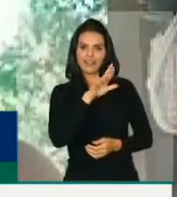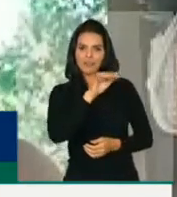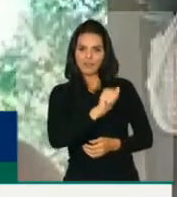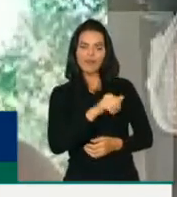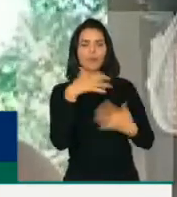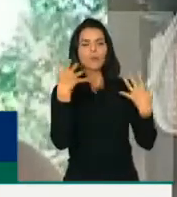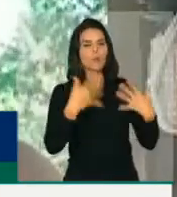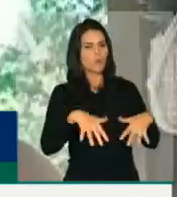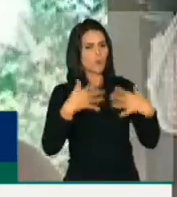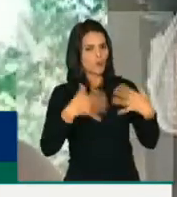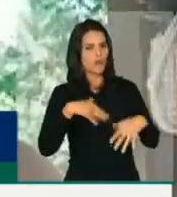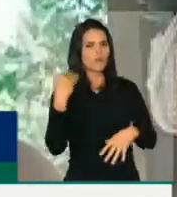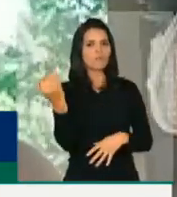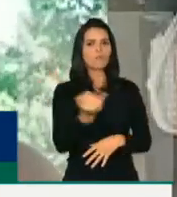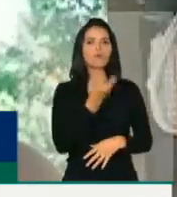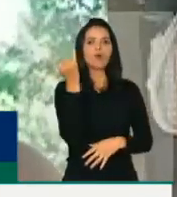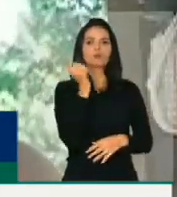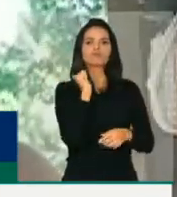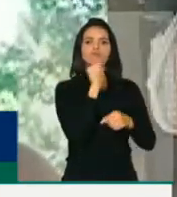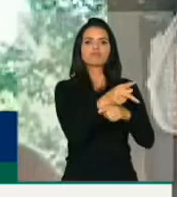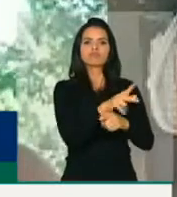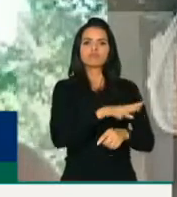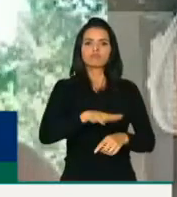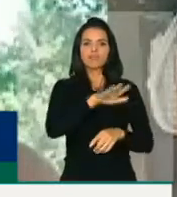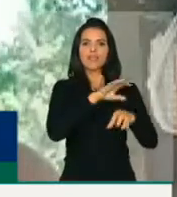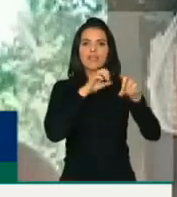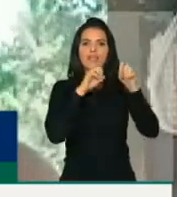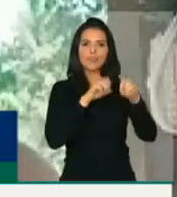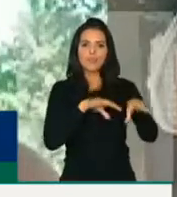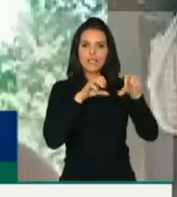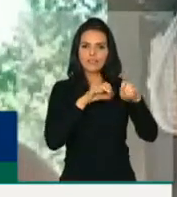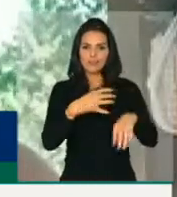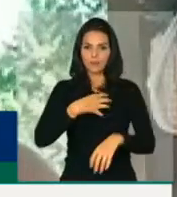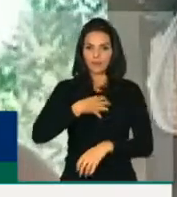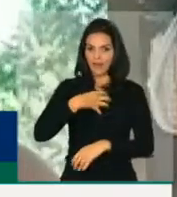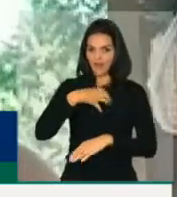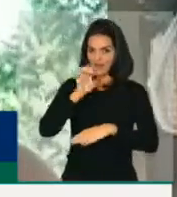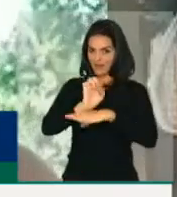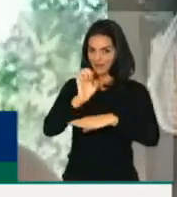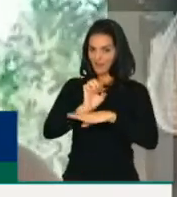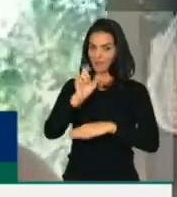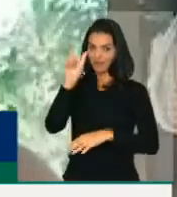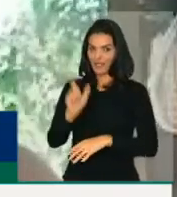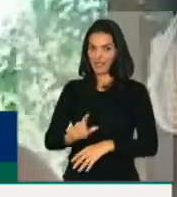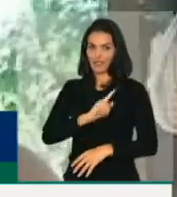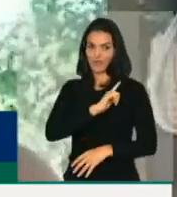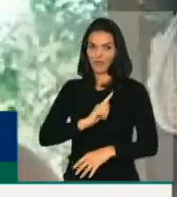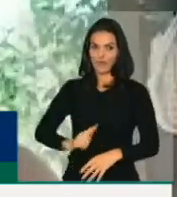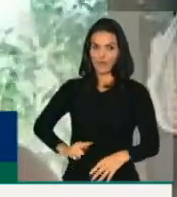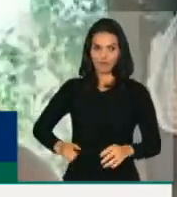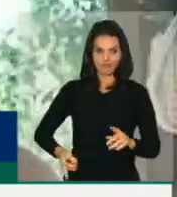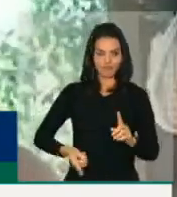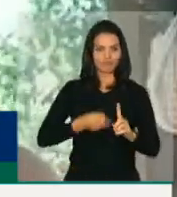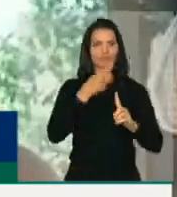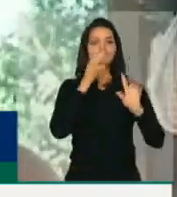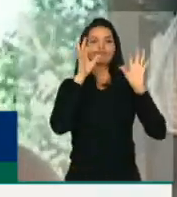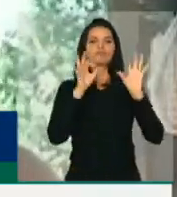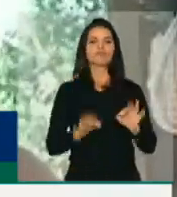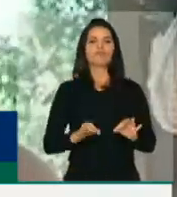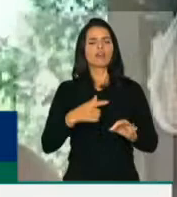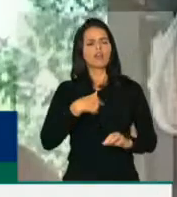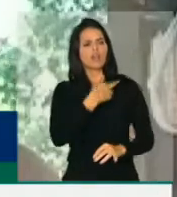na Academia Baiana de Educação. Teve ainda um protagonismo com o governador no combate à intolerância